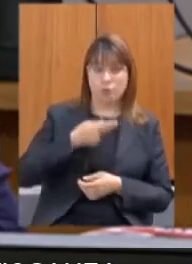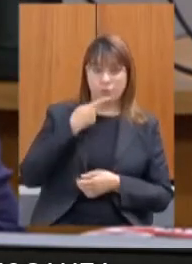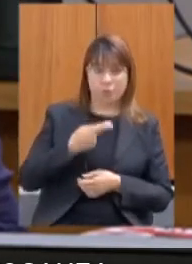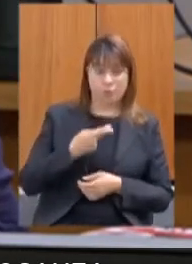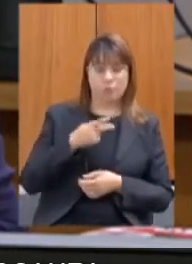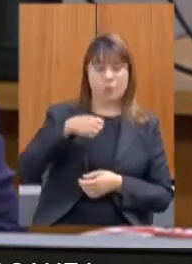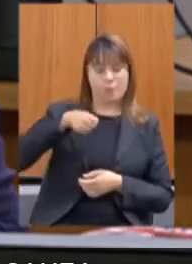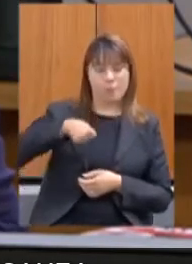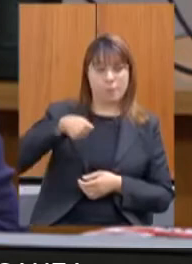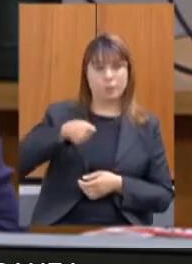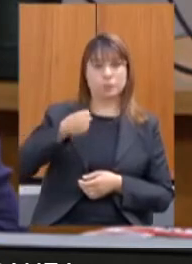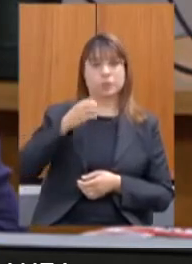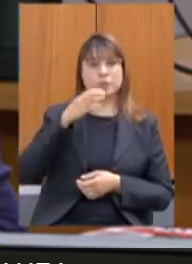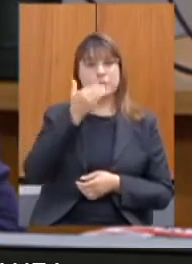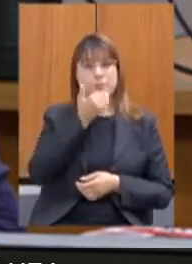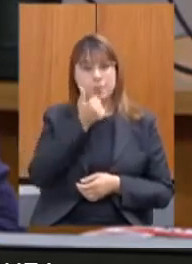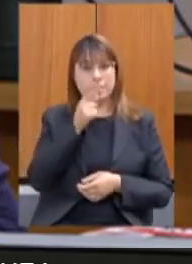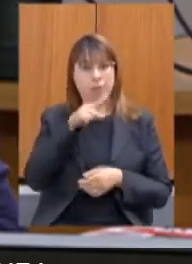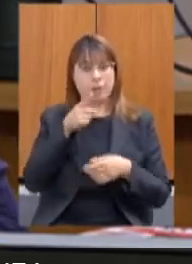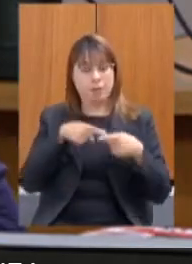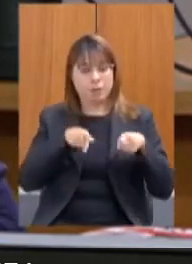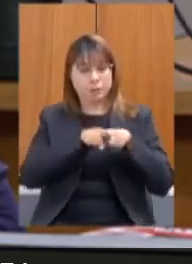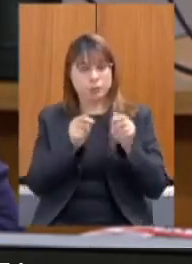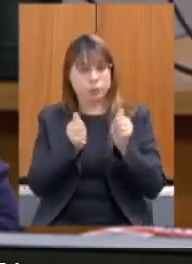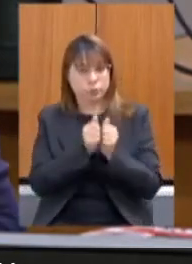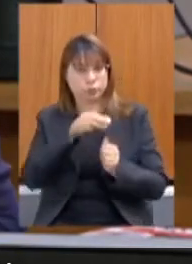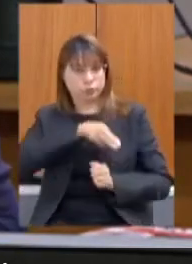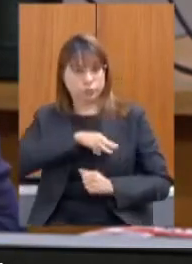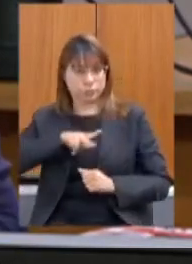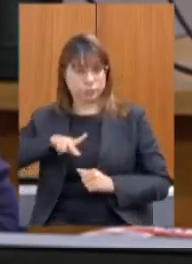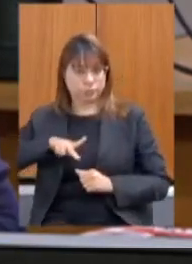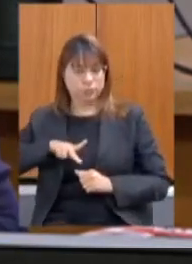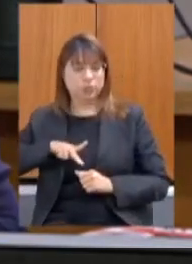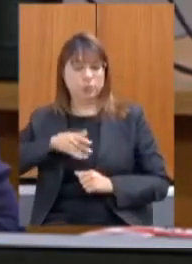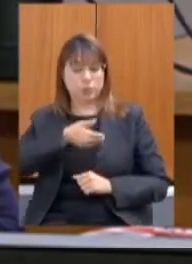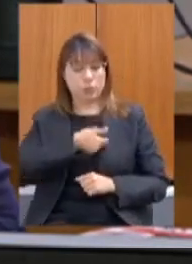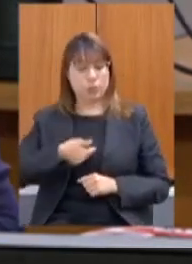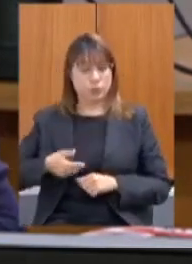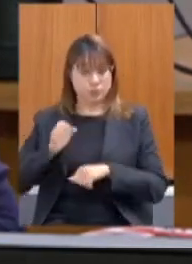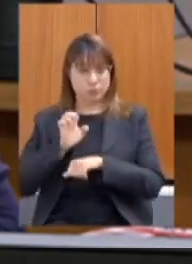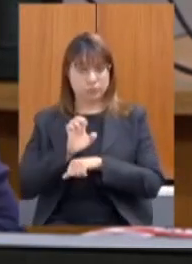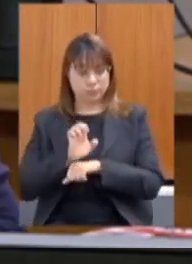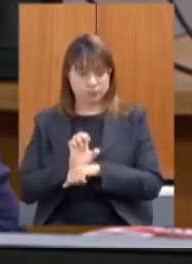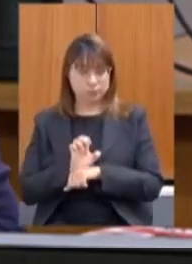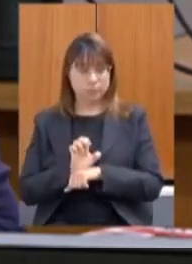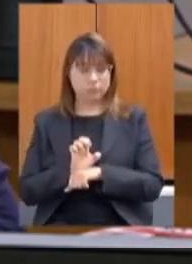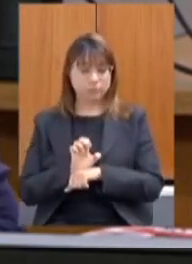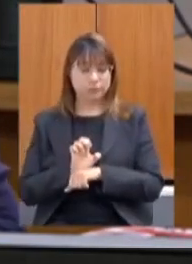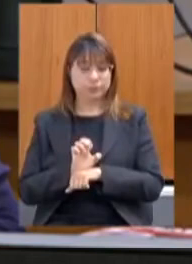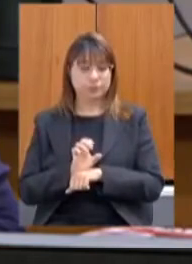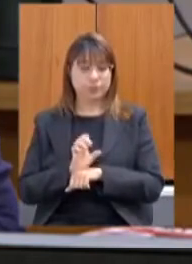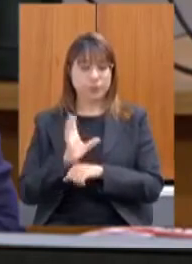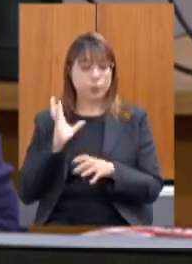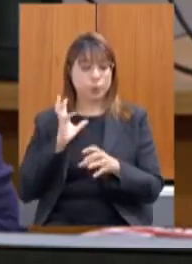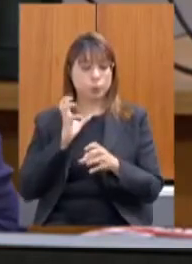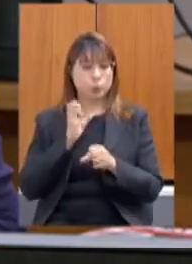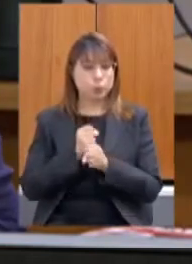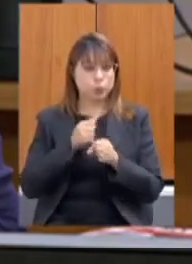Merenda que era uma parceria com o Ministério Público o governo do estado tinha em caixa